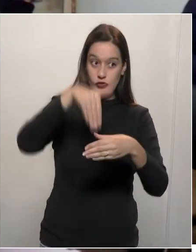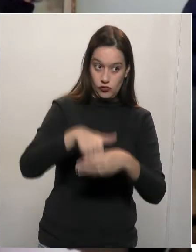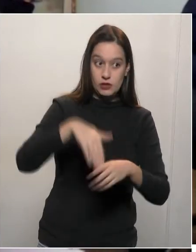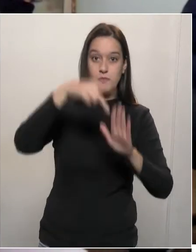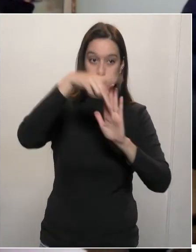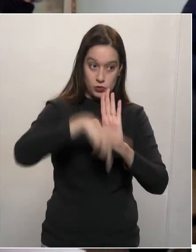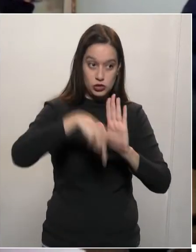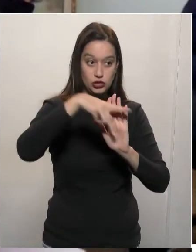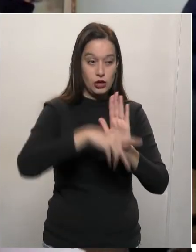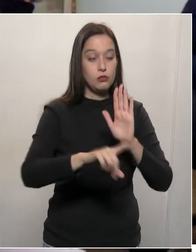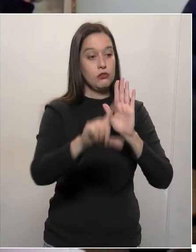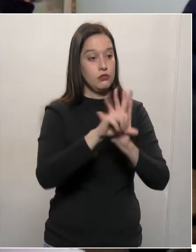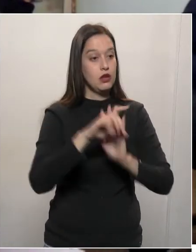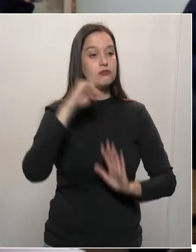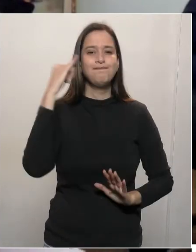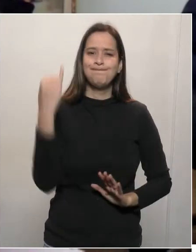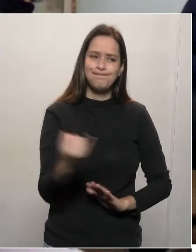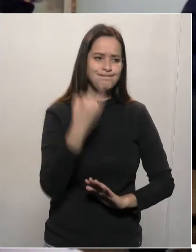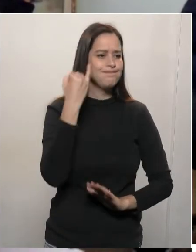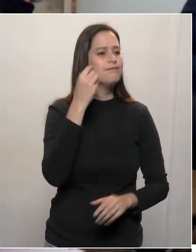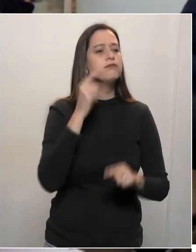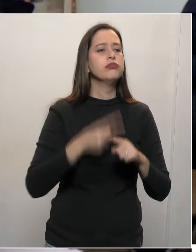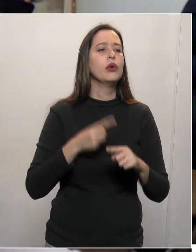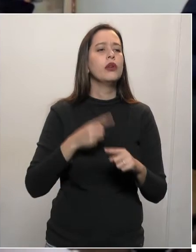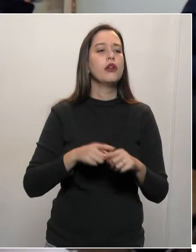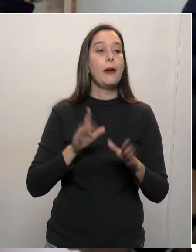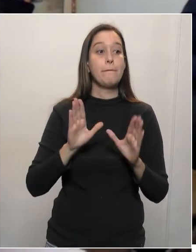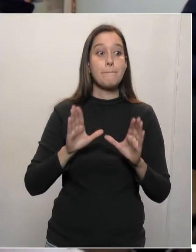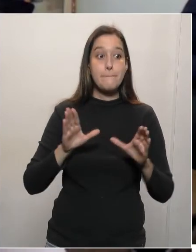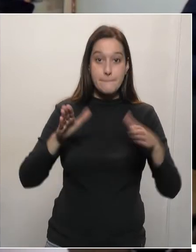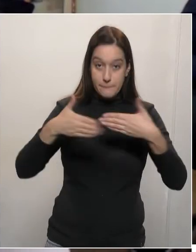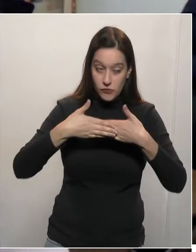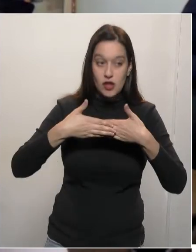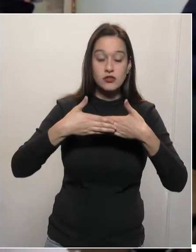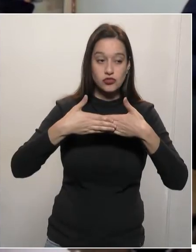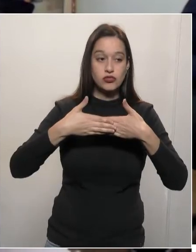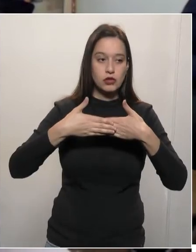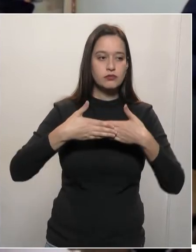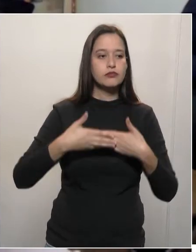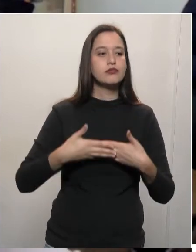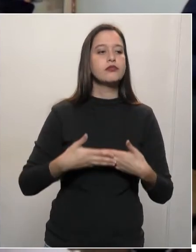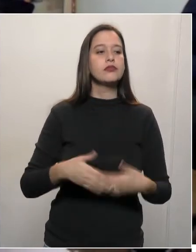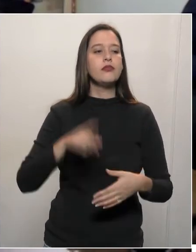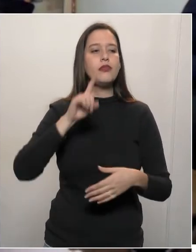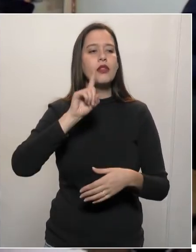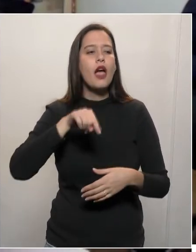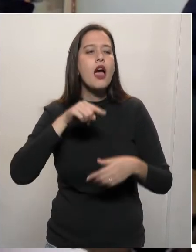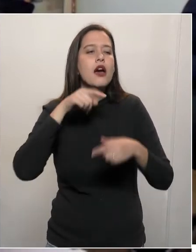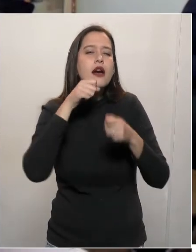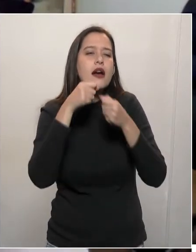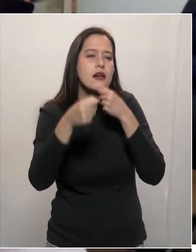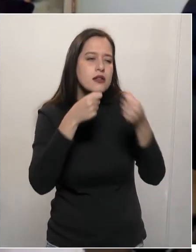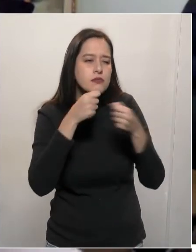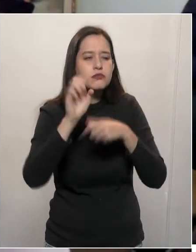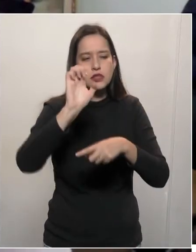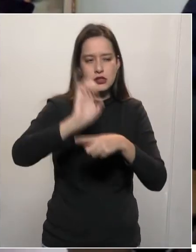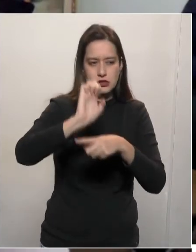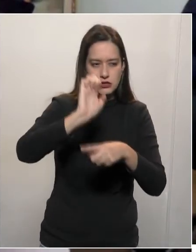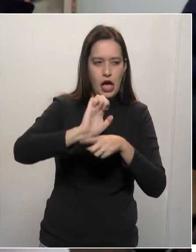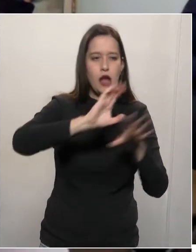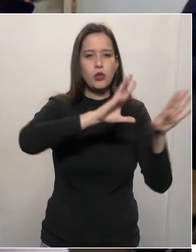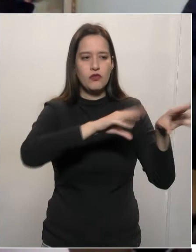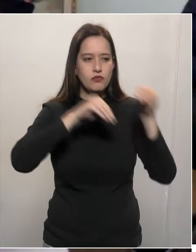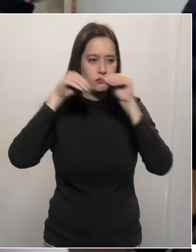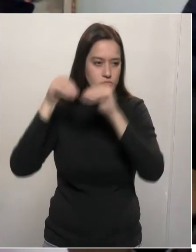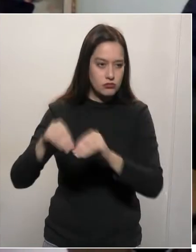extinção do Departamento de Imprensa Oficial do Estado. O deputado para cada civil. Nós estamos vivendo uma